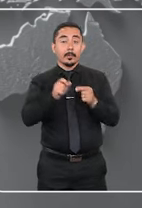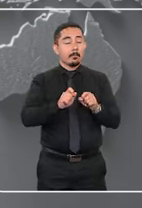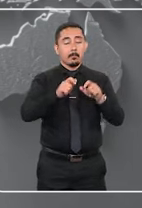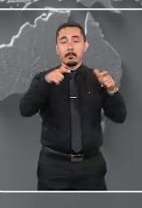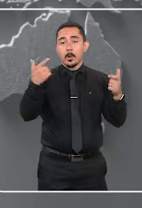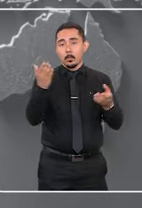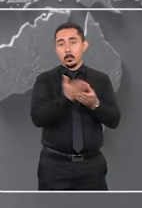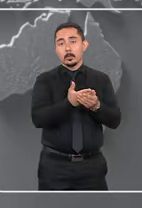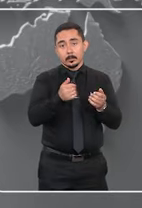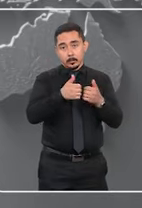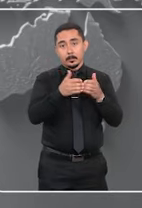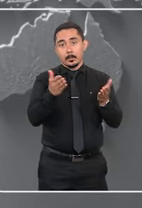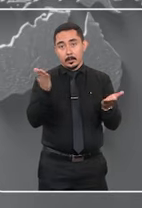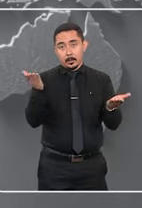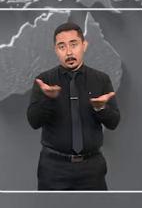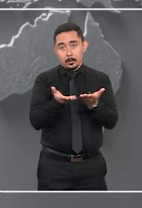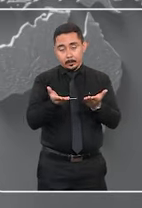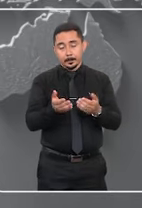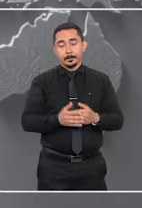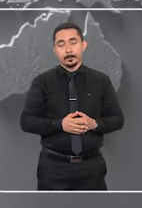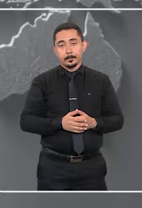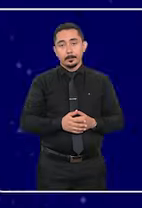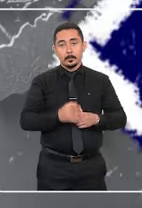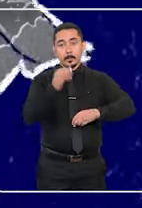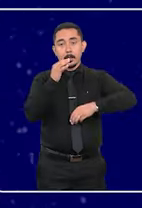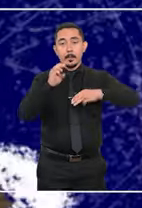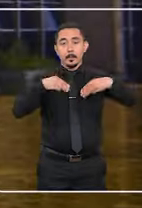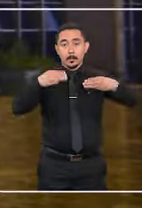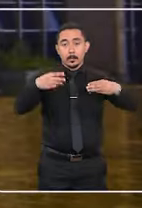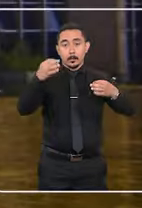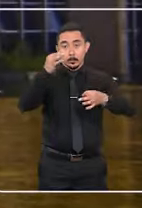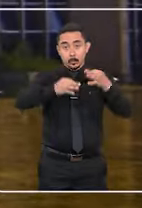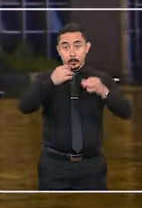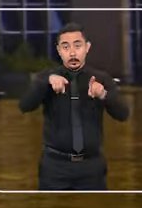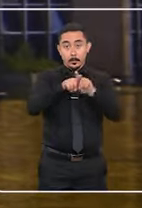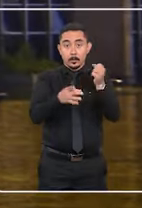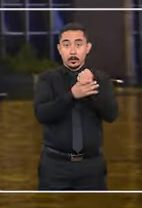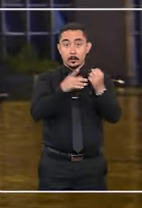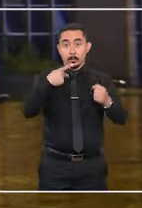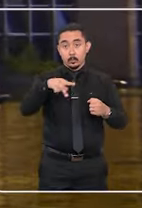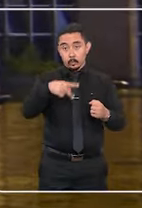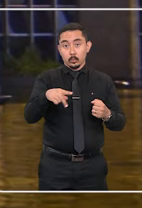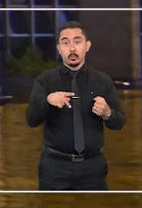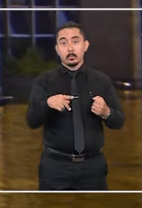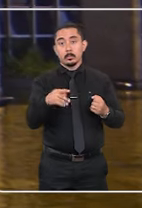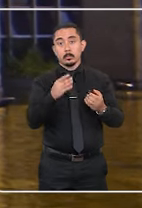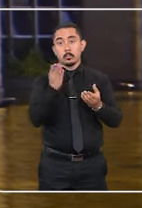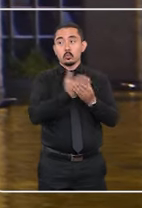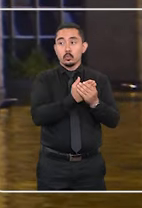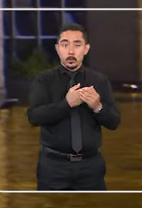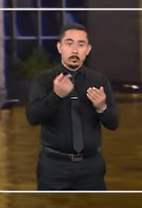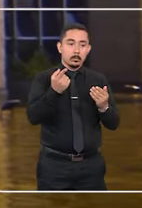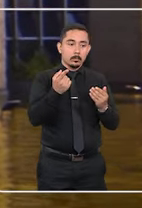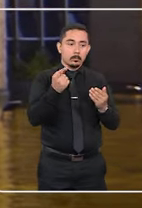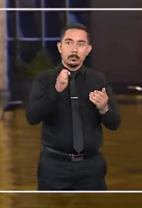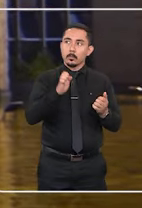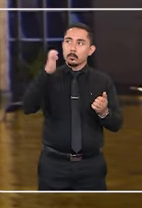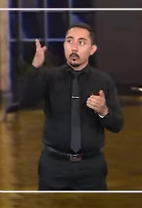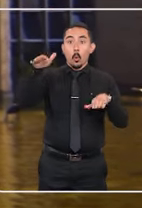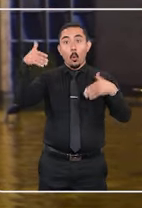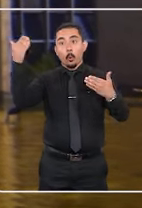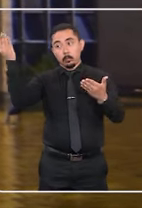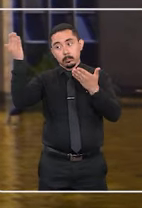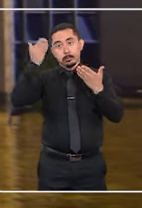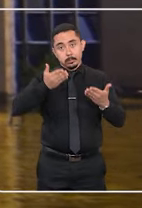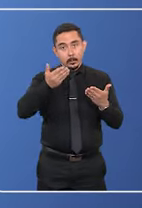Portugal apresentam o maior número de casos abertos. Segundo o Ministério da Justiça e Segurança Pública, tanto nos casos